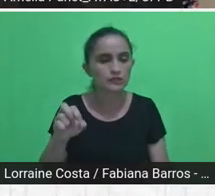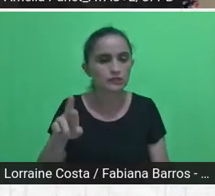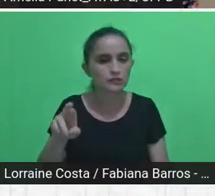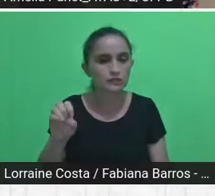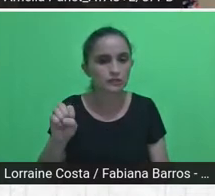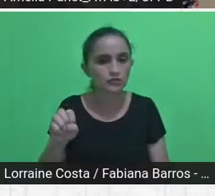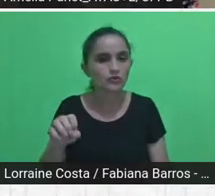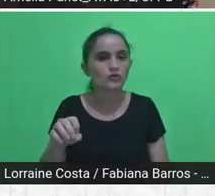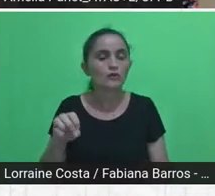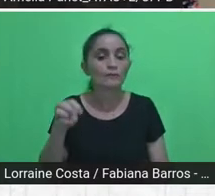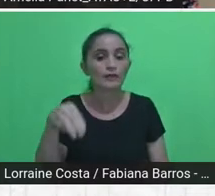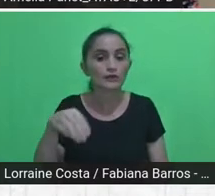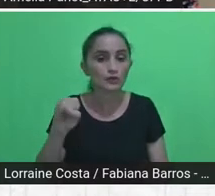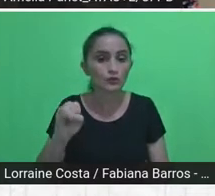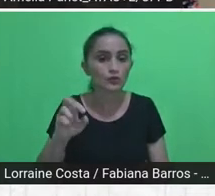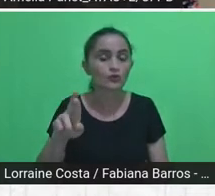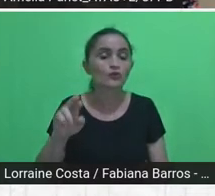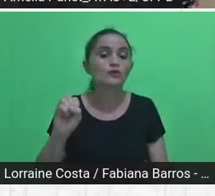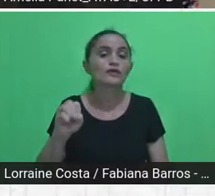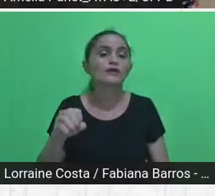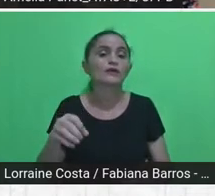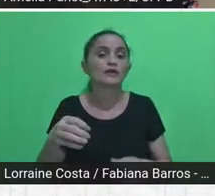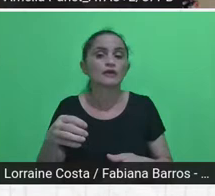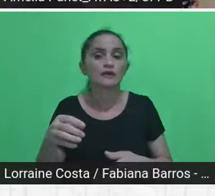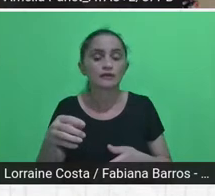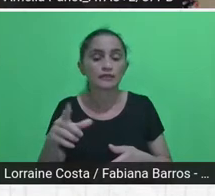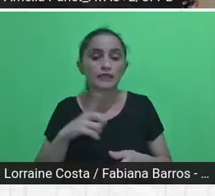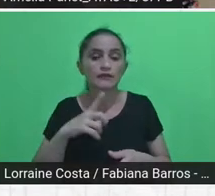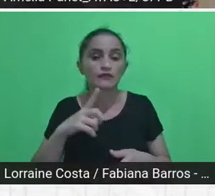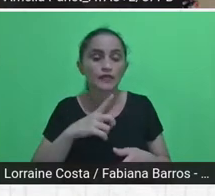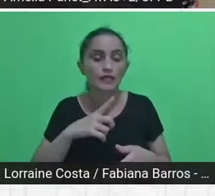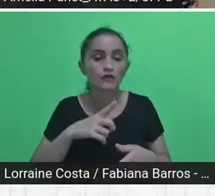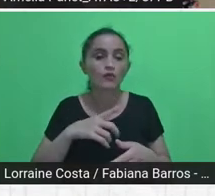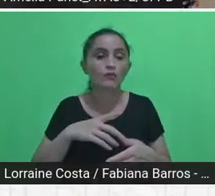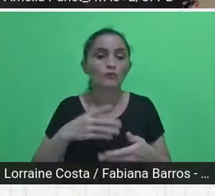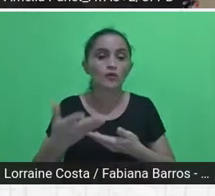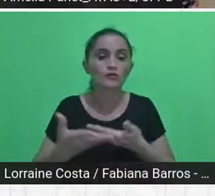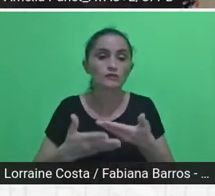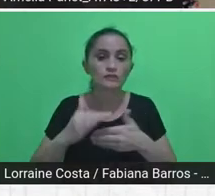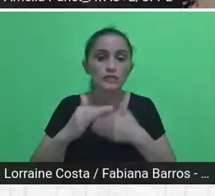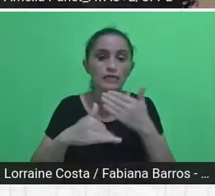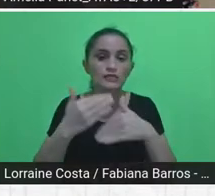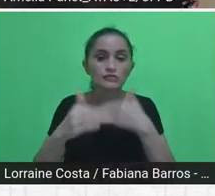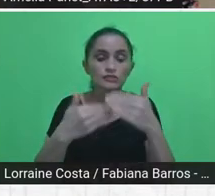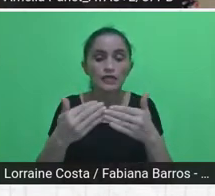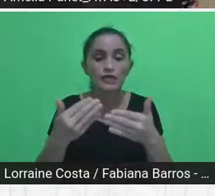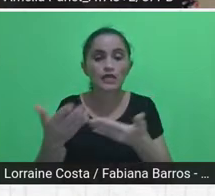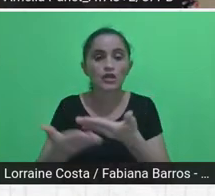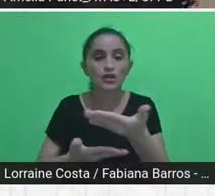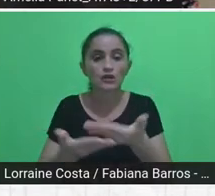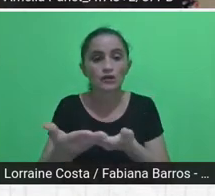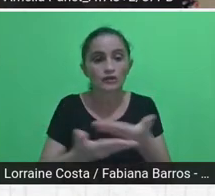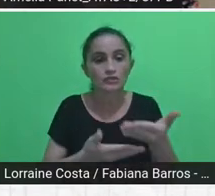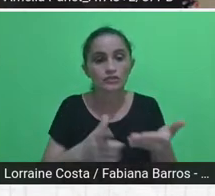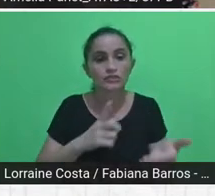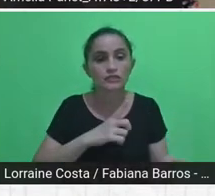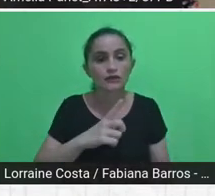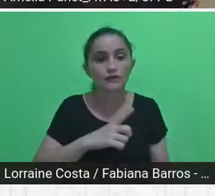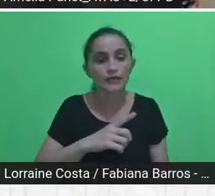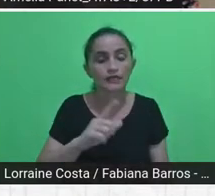do Marcos, essa dinâmica colaborativa que foi denominada, né? Giga Mapping,